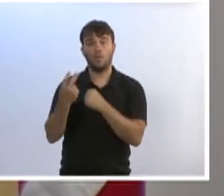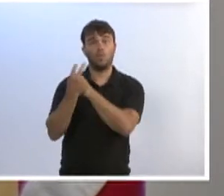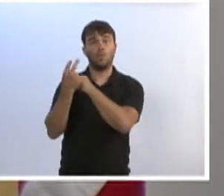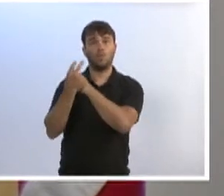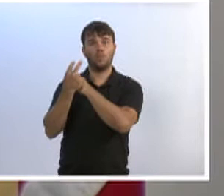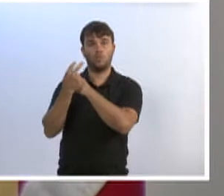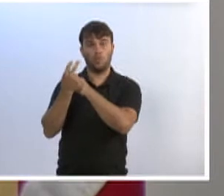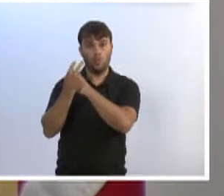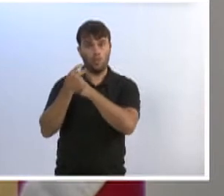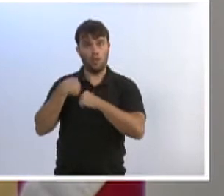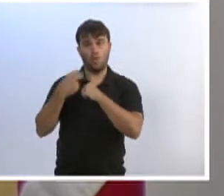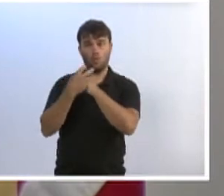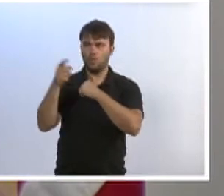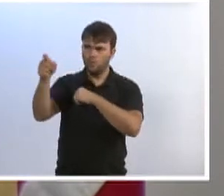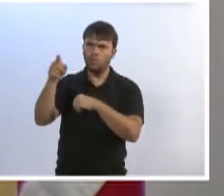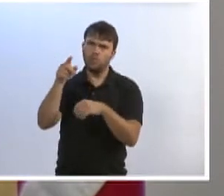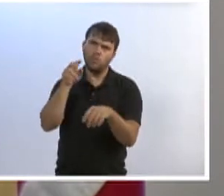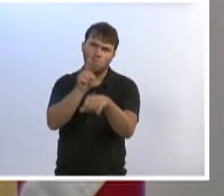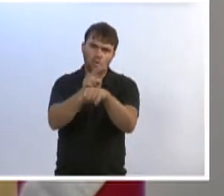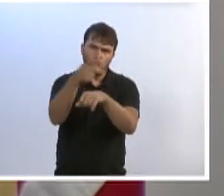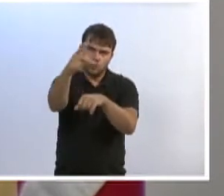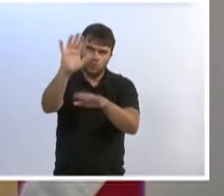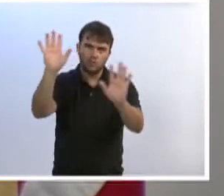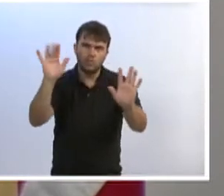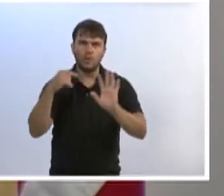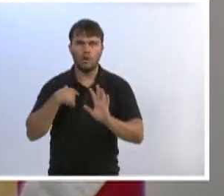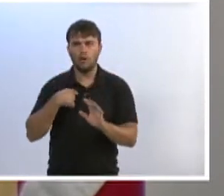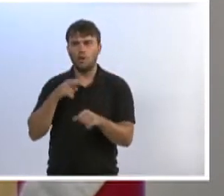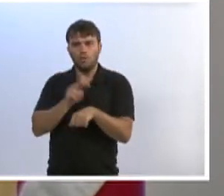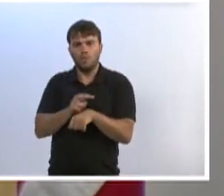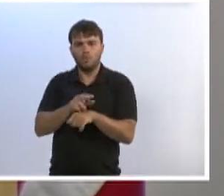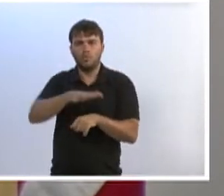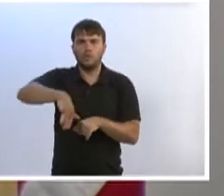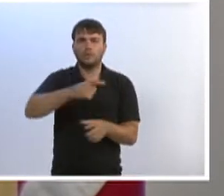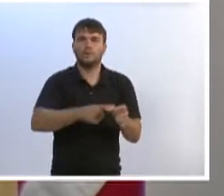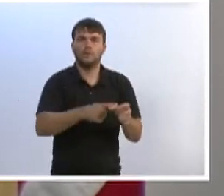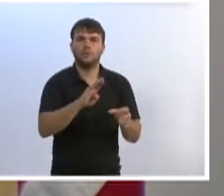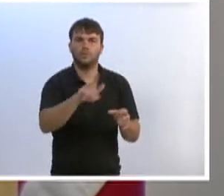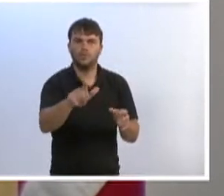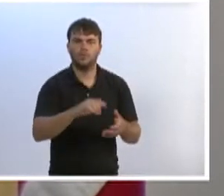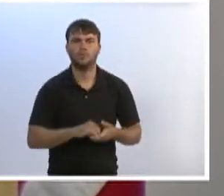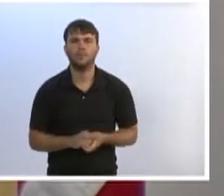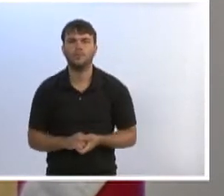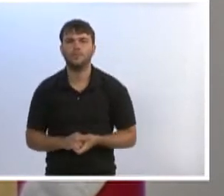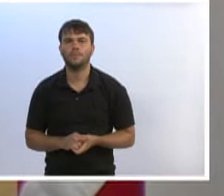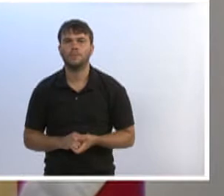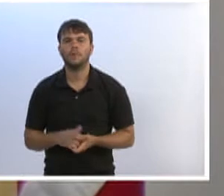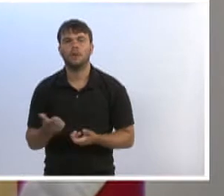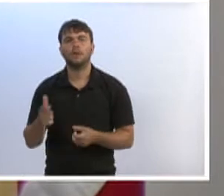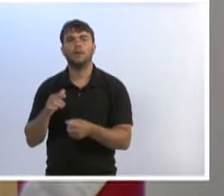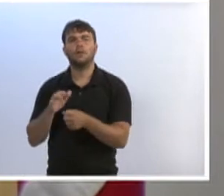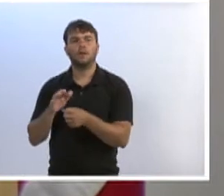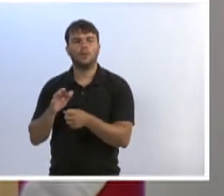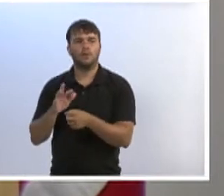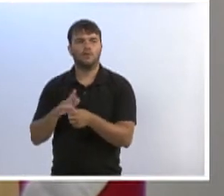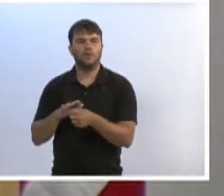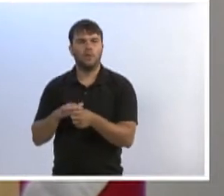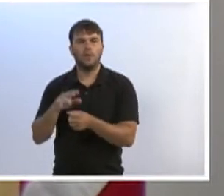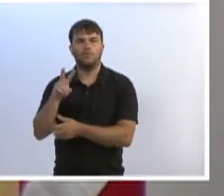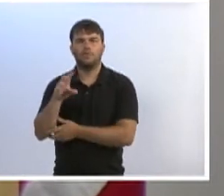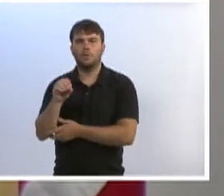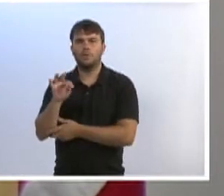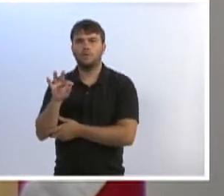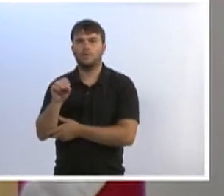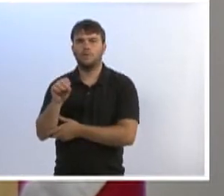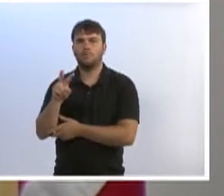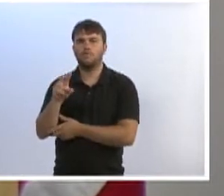cuido você da sua parte, eu cuido da minha, e vou continuar cuidando da cidade de Blumenau. No que diz respeito à célula fotovoltaica, que bem falou agora, que o vereador